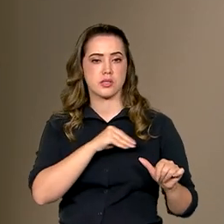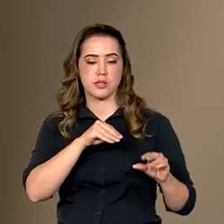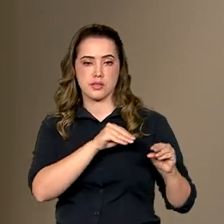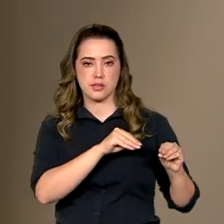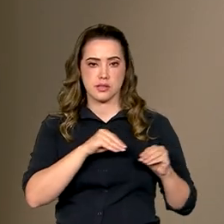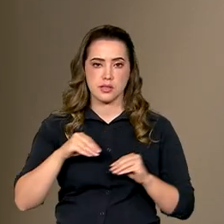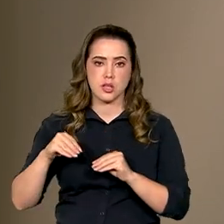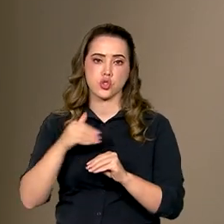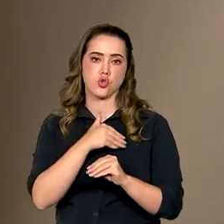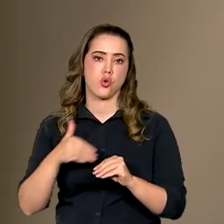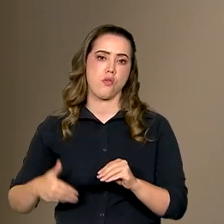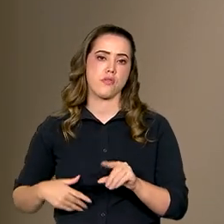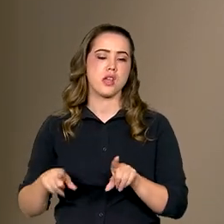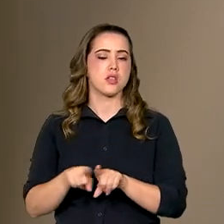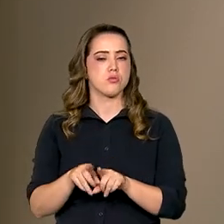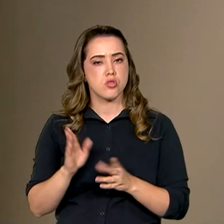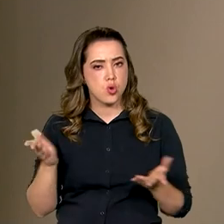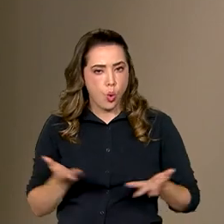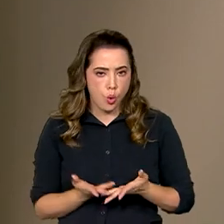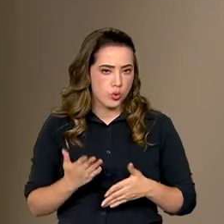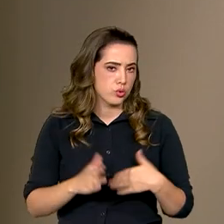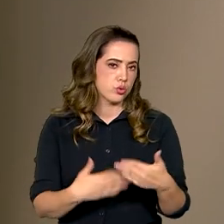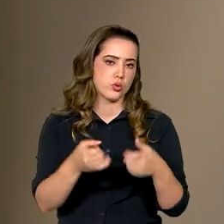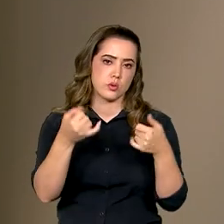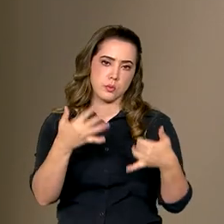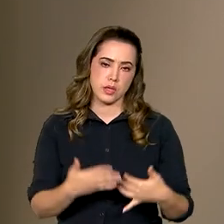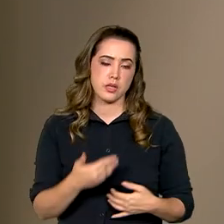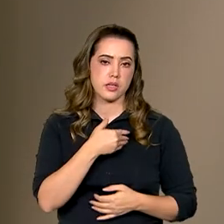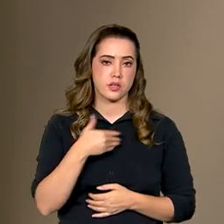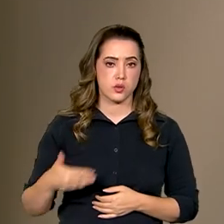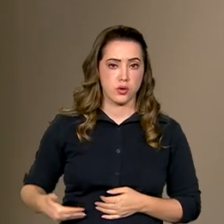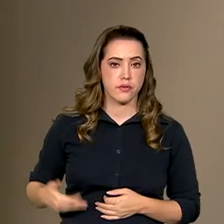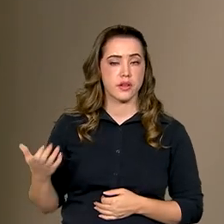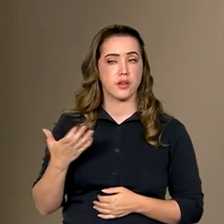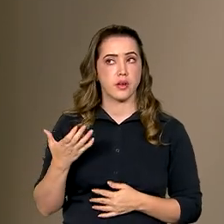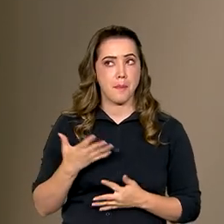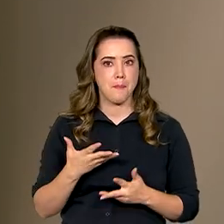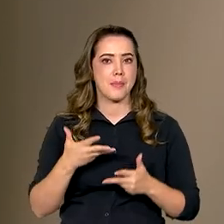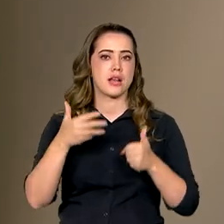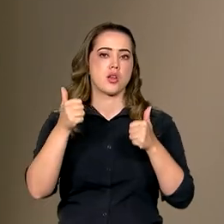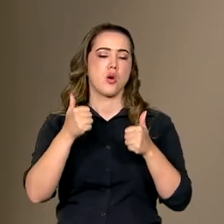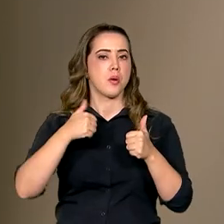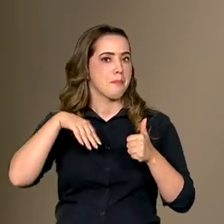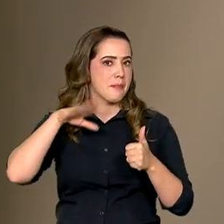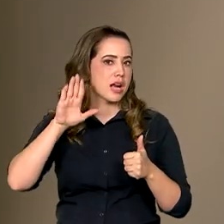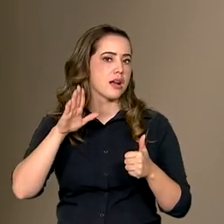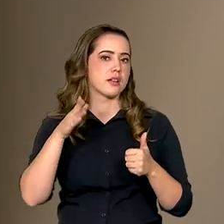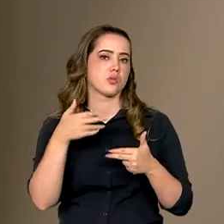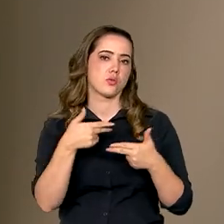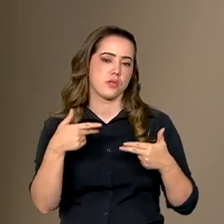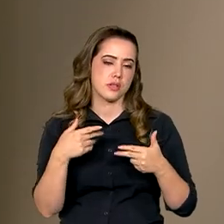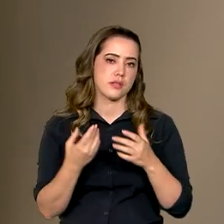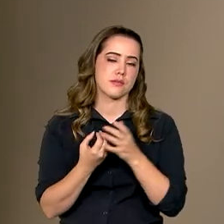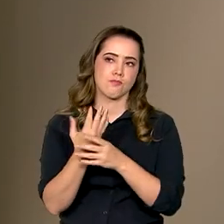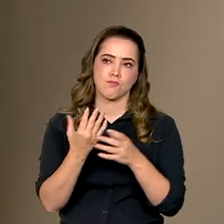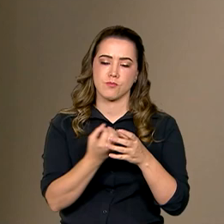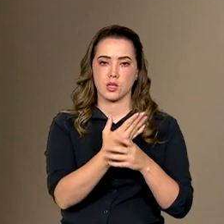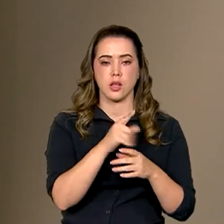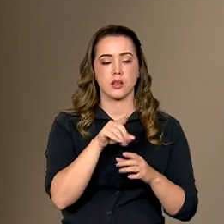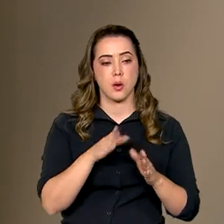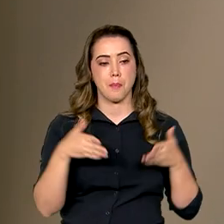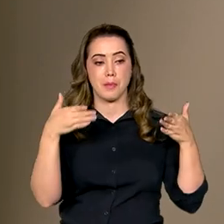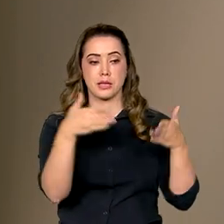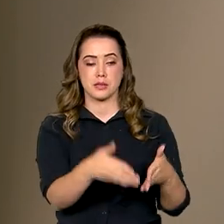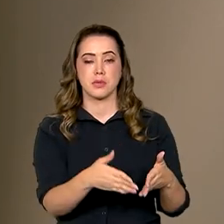que esse governo é um governo que veio para fazer mais e melhor. E a marca da participação já foi um